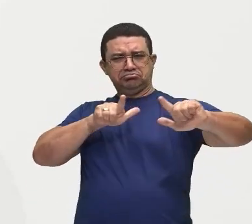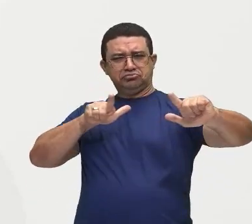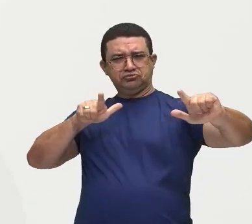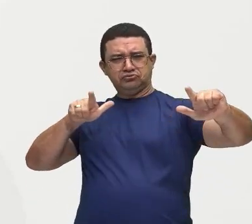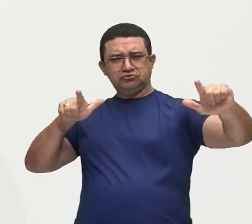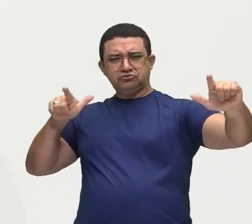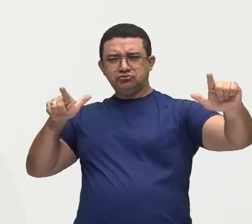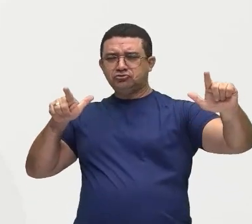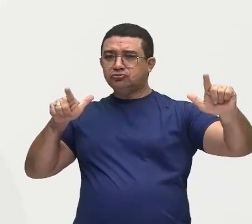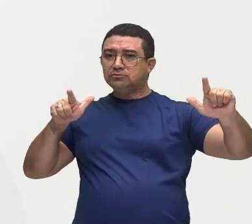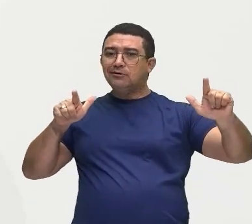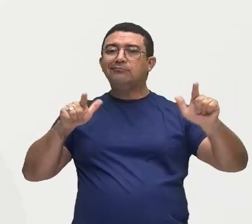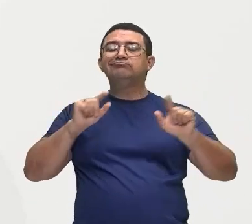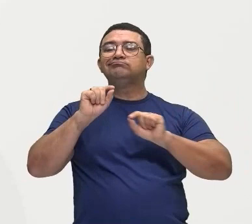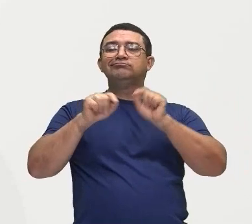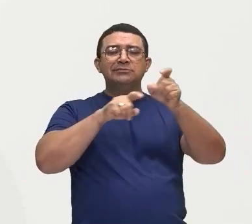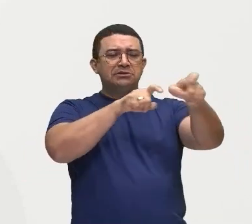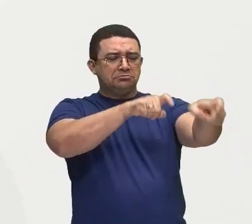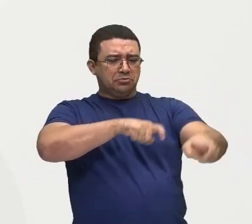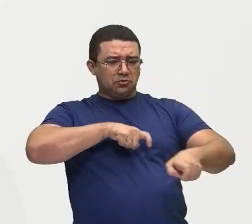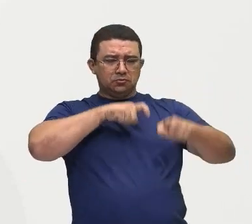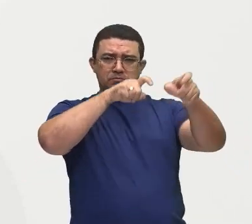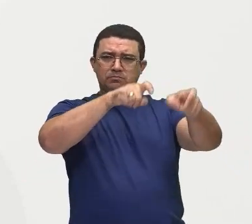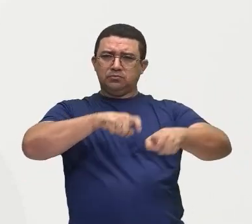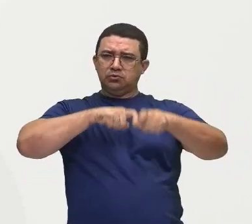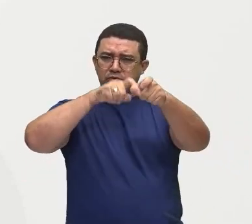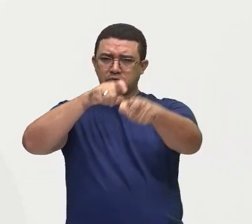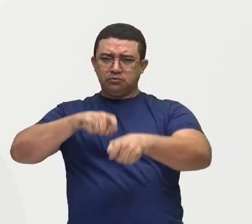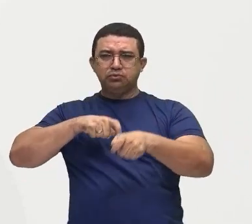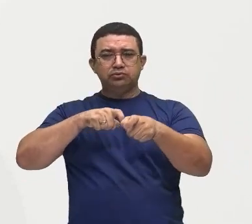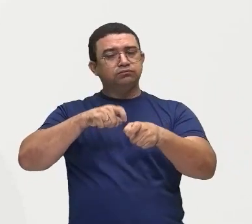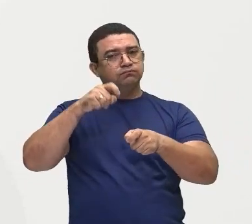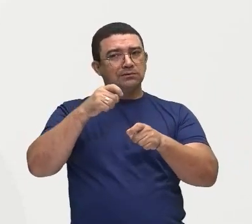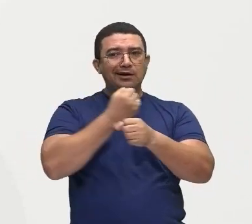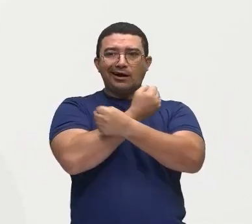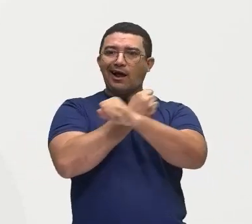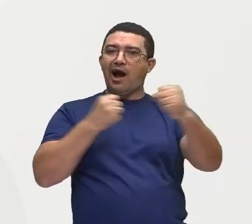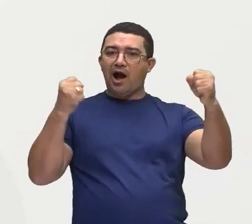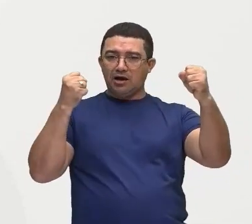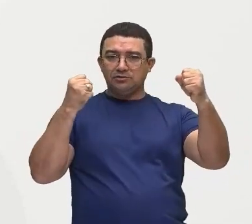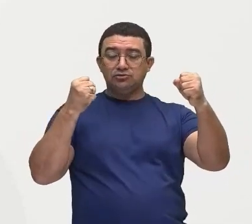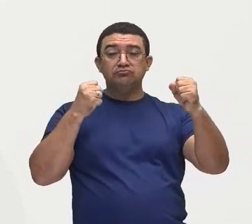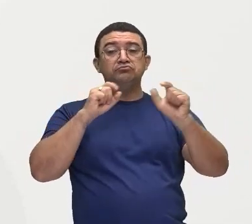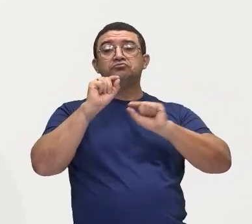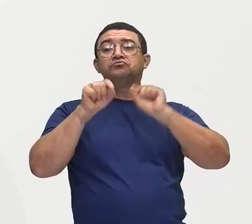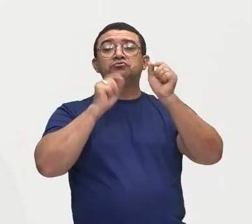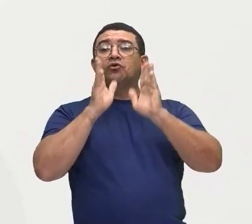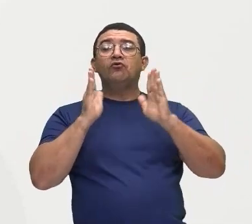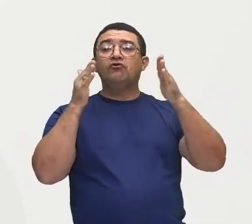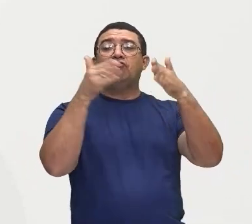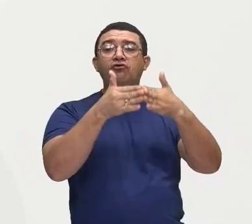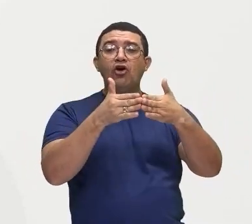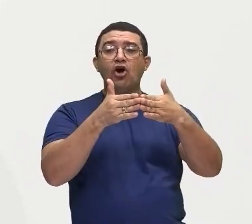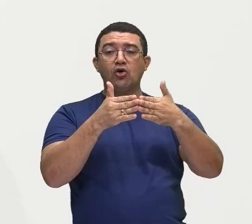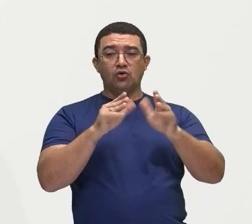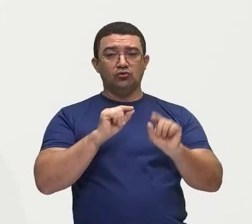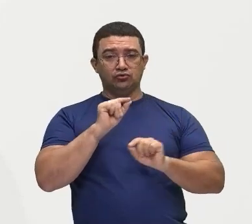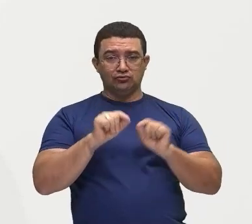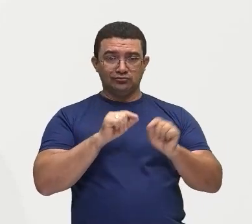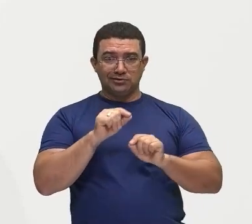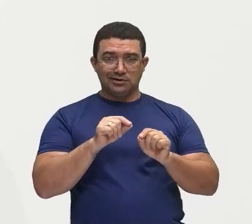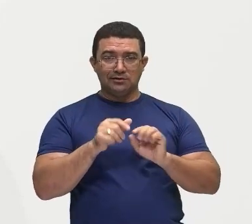viu ali com relação ao minifúndio. E essa atividade vinculada aqui à